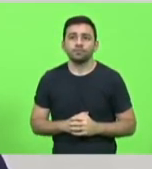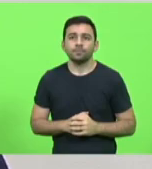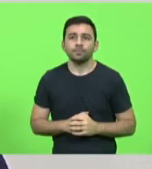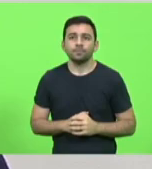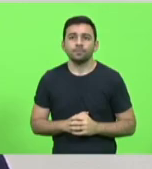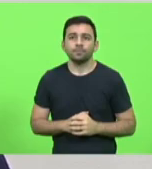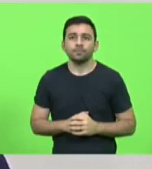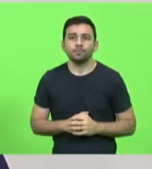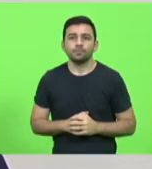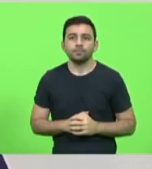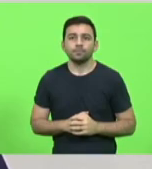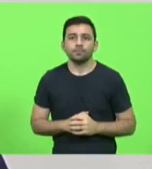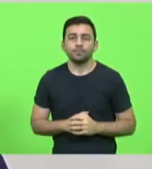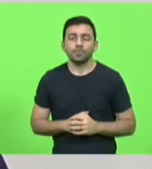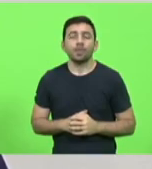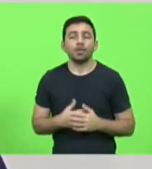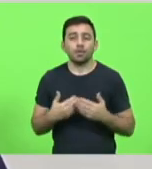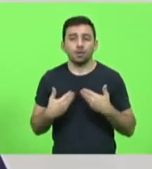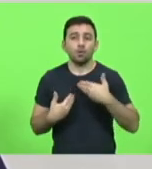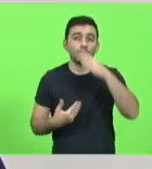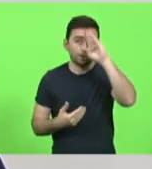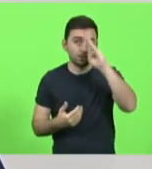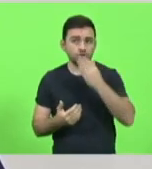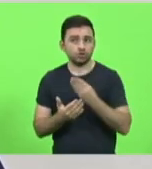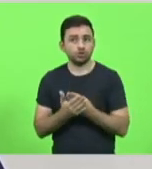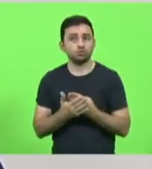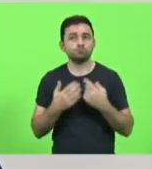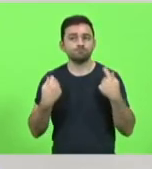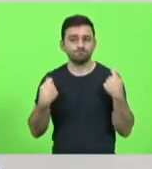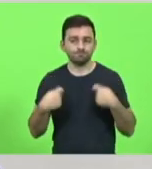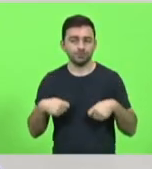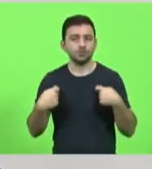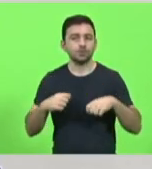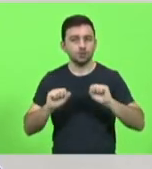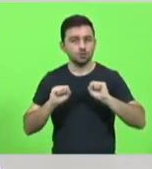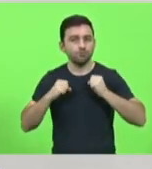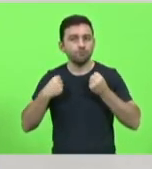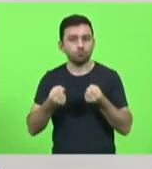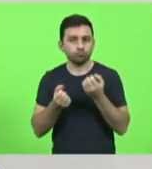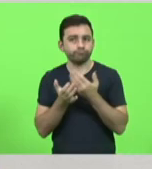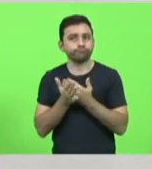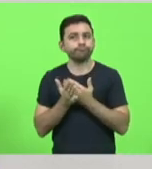Eu acredito que vai ser necessário um esforço muito grande.